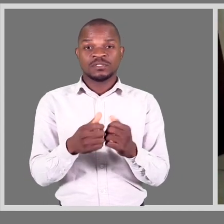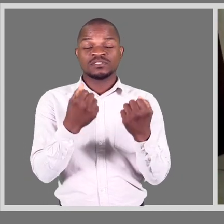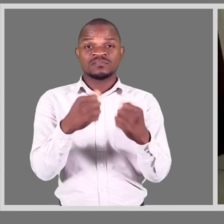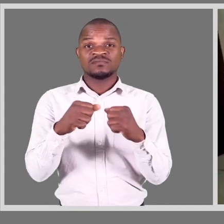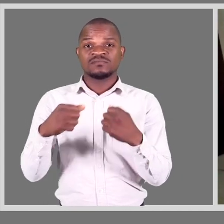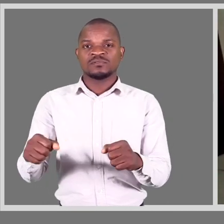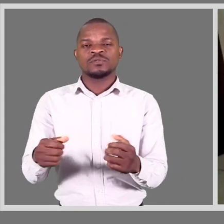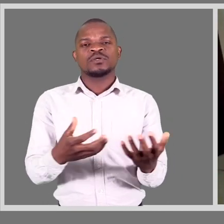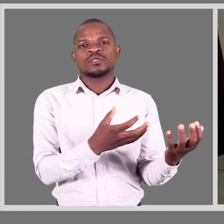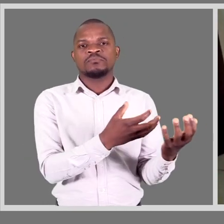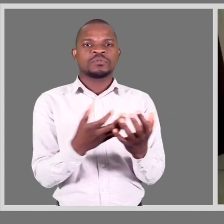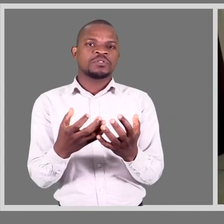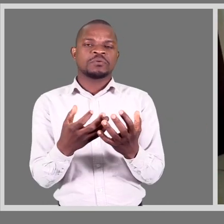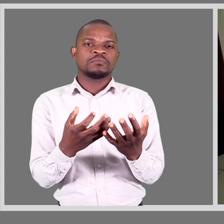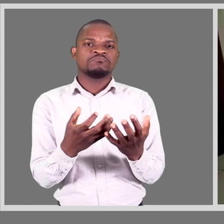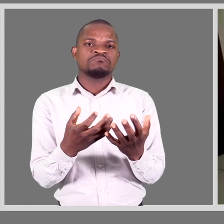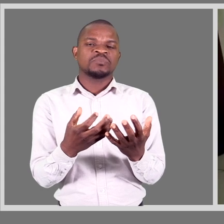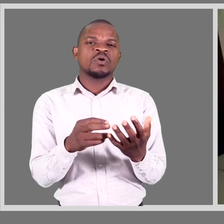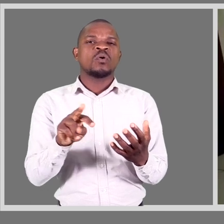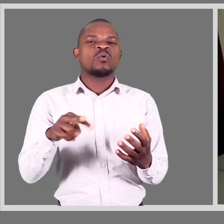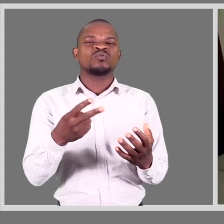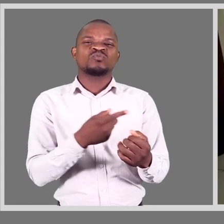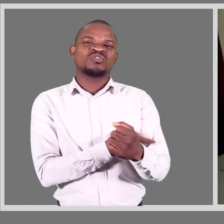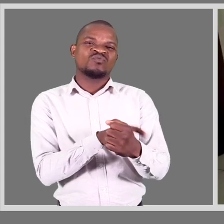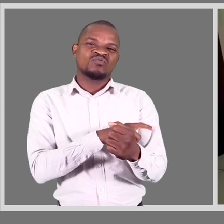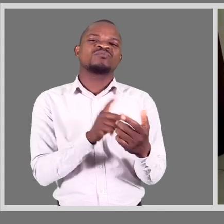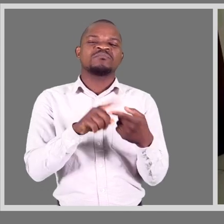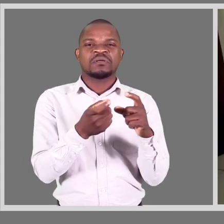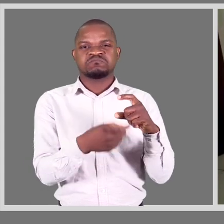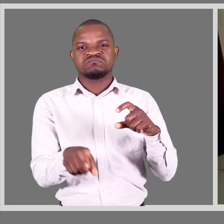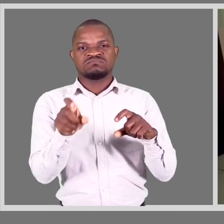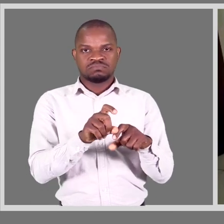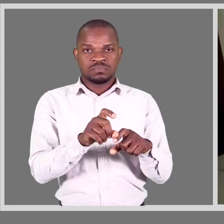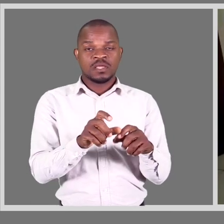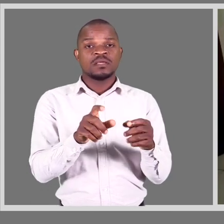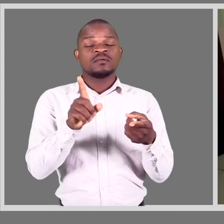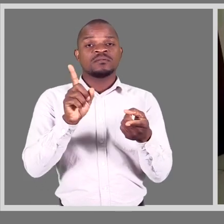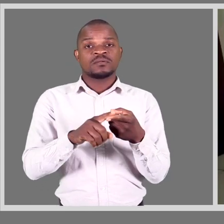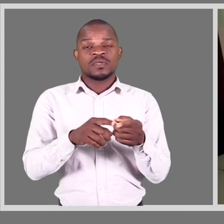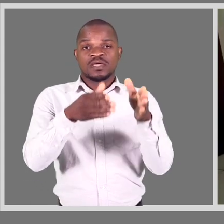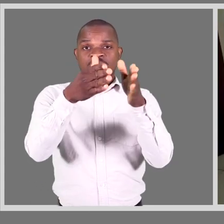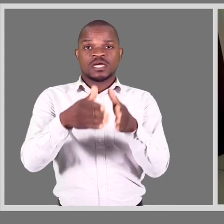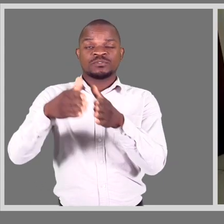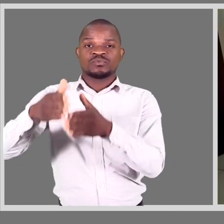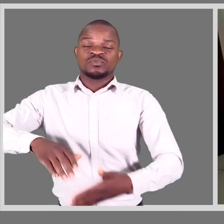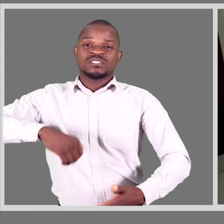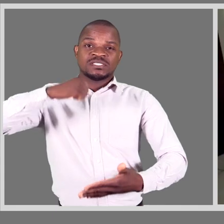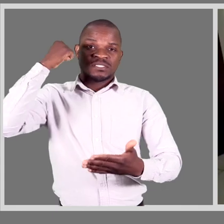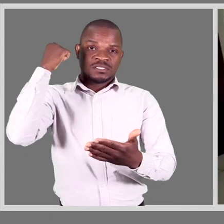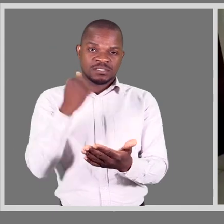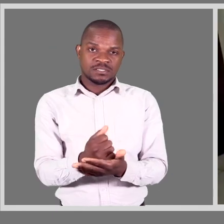exigem custos adicionais, né? E não só. Também muitas das vezes os tomadores de